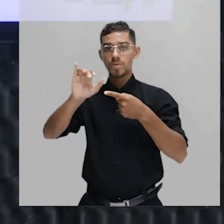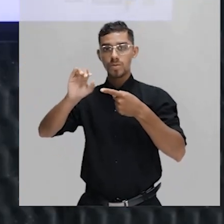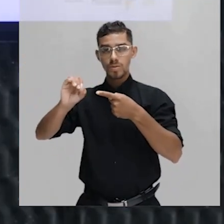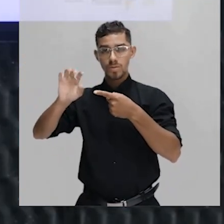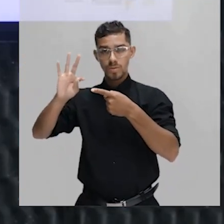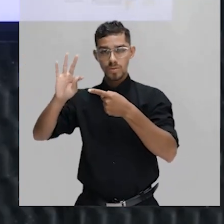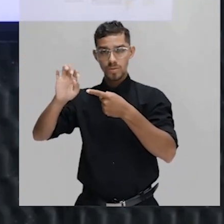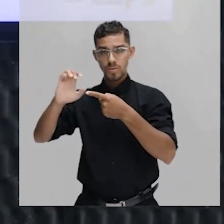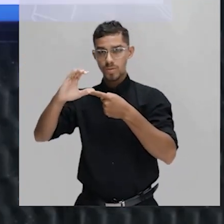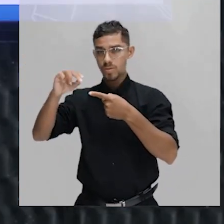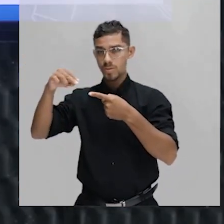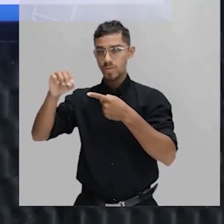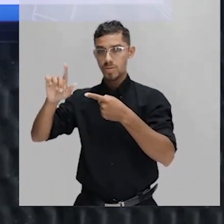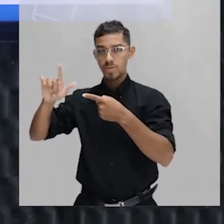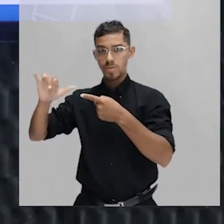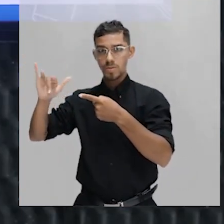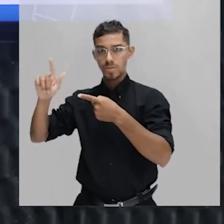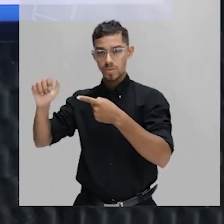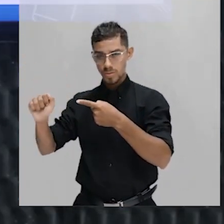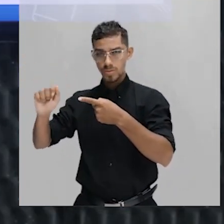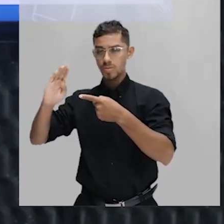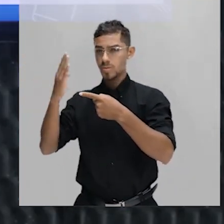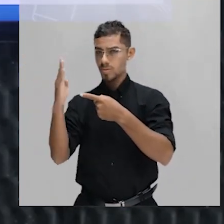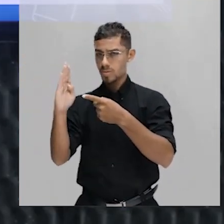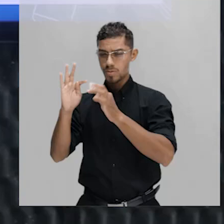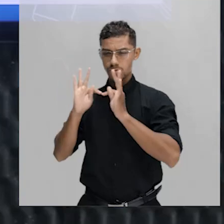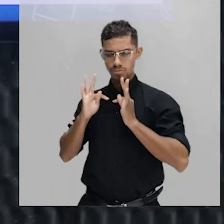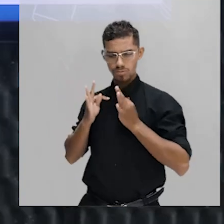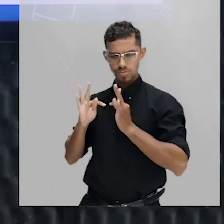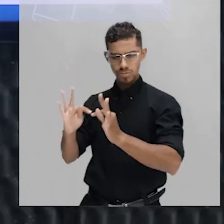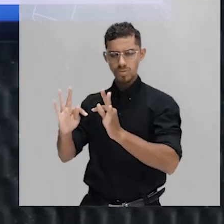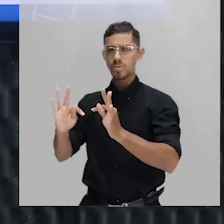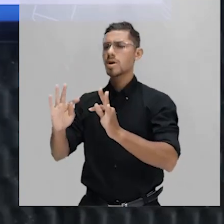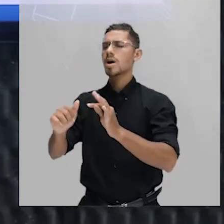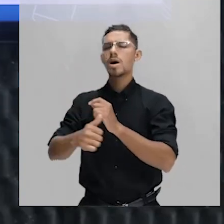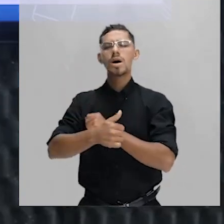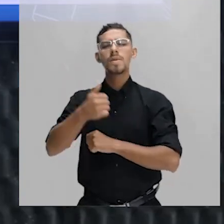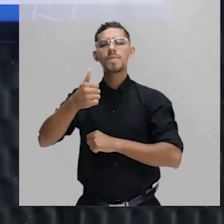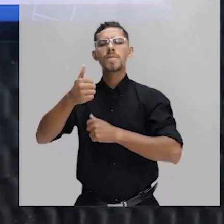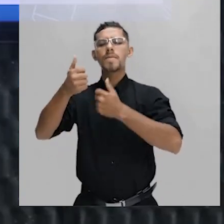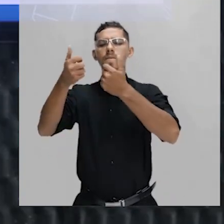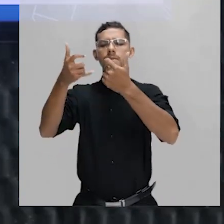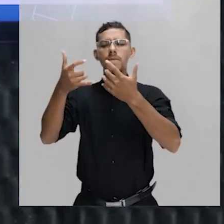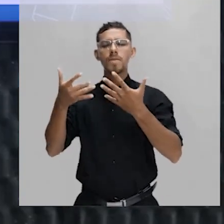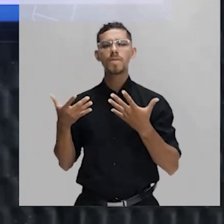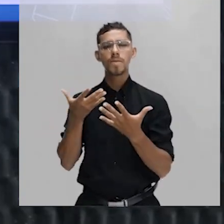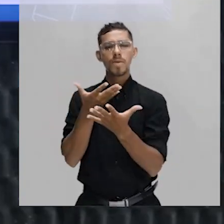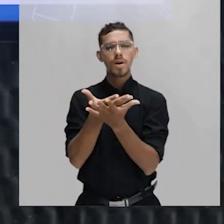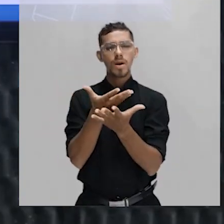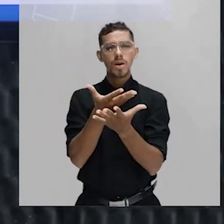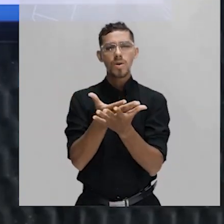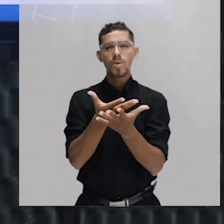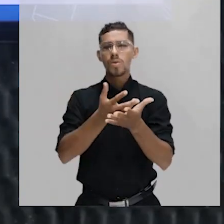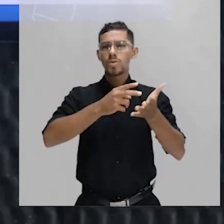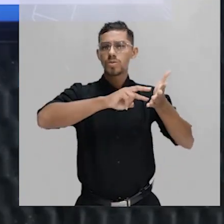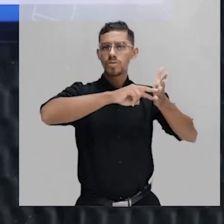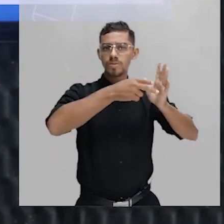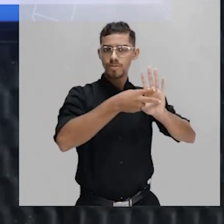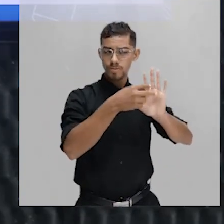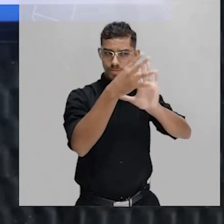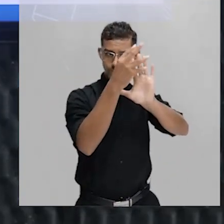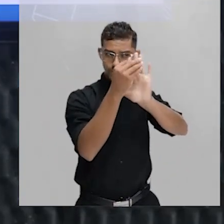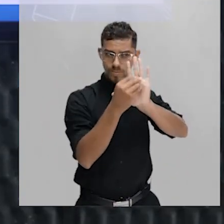biotecnologia nós vamos para a primeira aula que é o conceito de higiene. Esse conceito é importante você ter em mente,